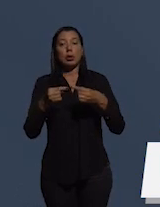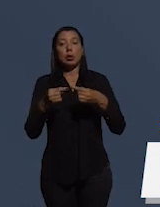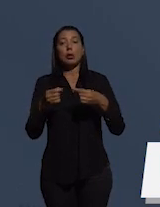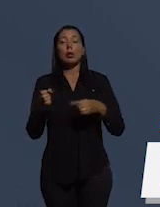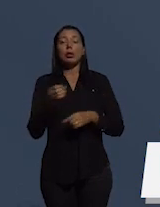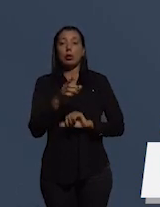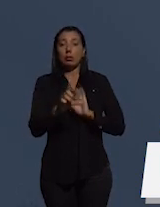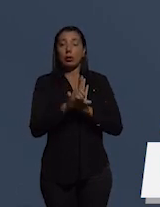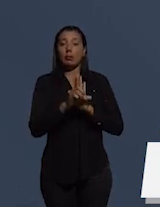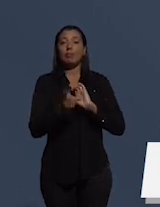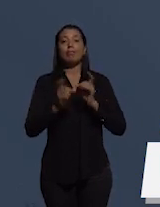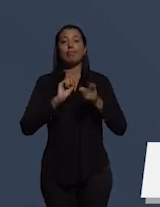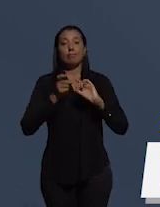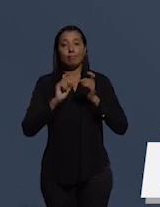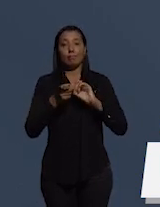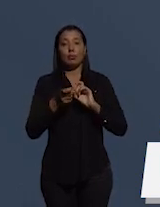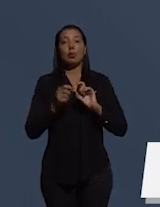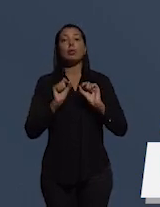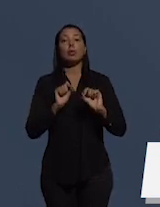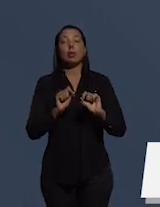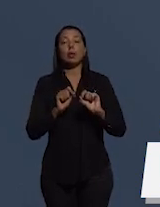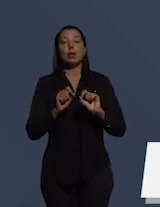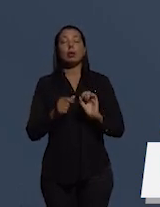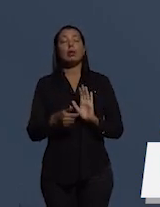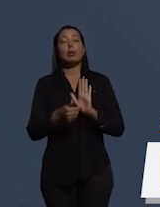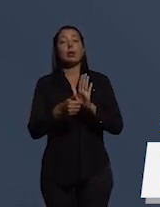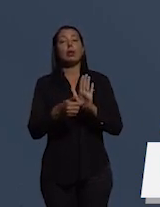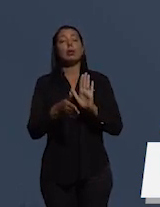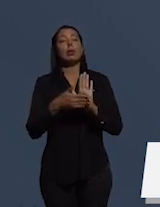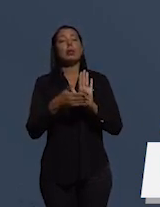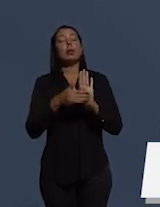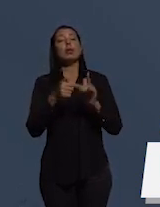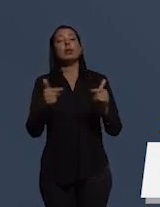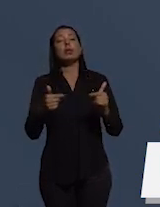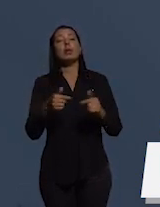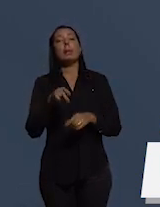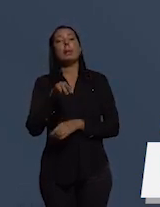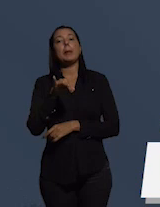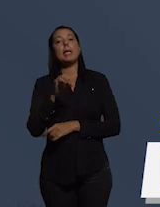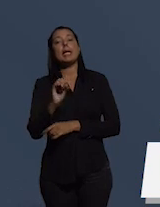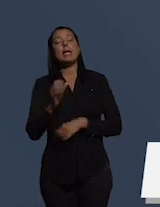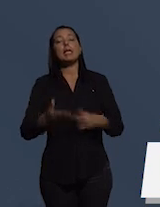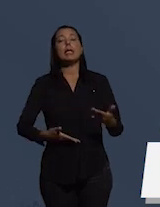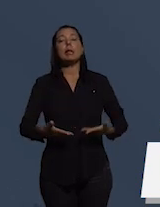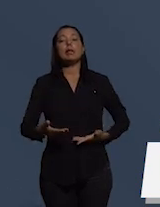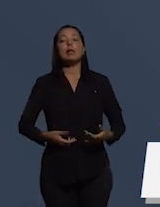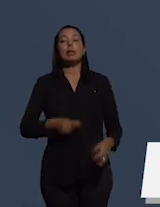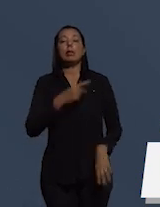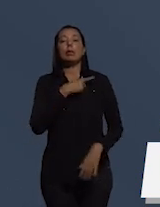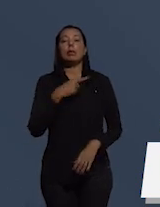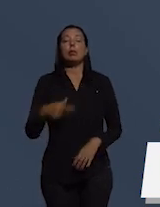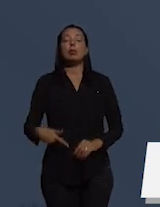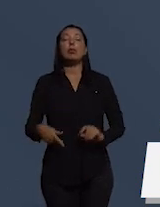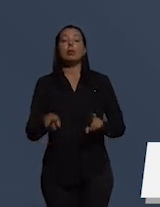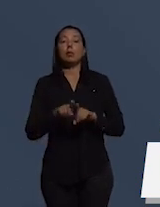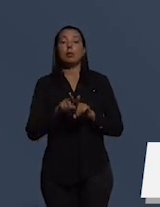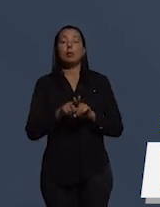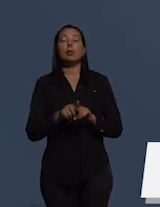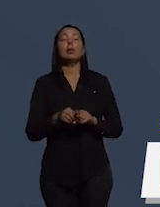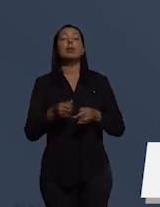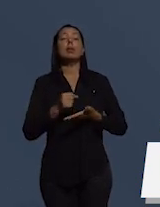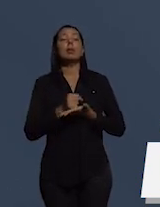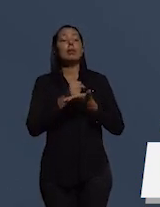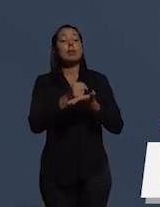administrativa em articulação com a Frente Parlamentar Mista em Defesa do Serviço Público, a Frente Servir Brasil